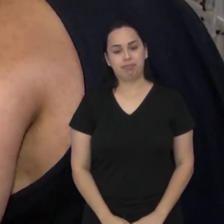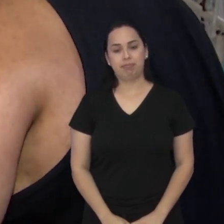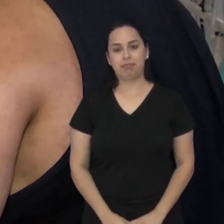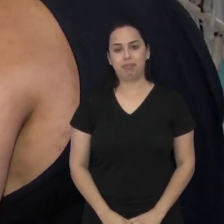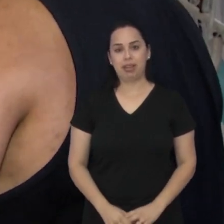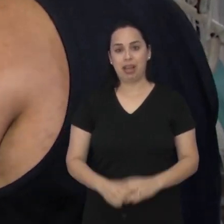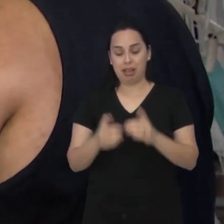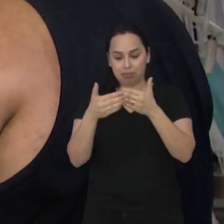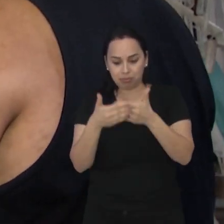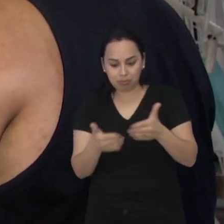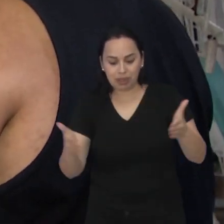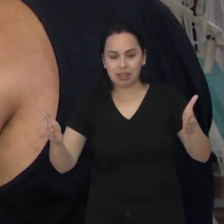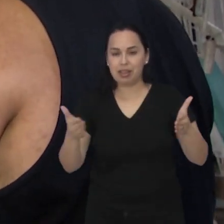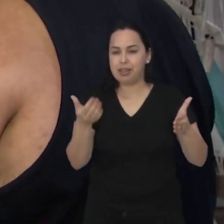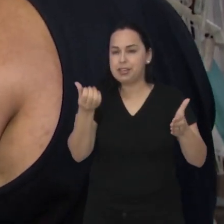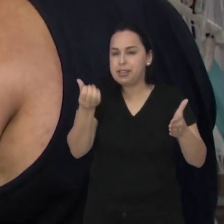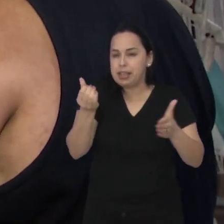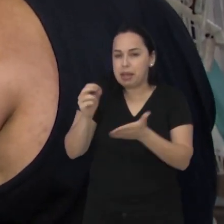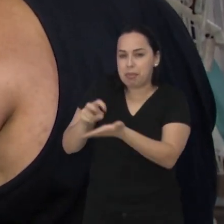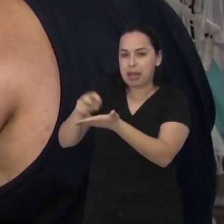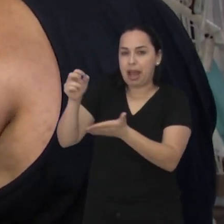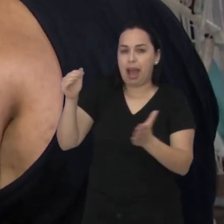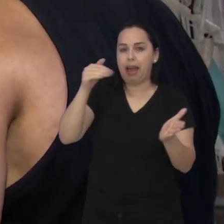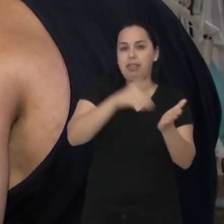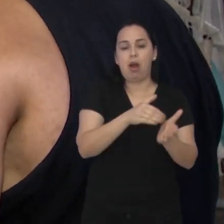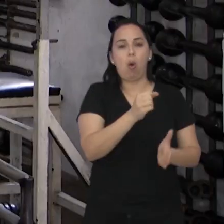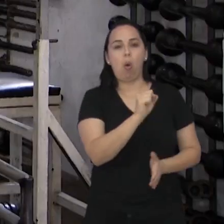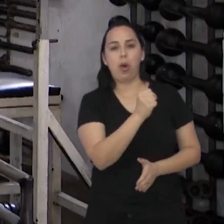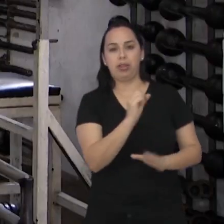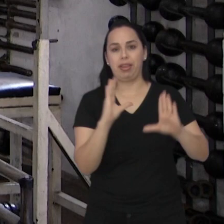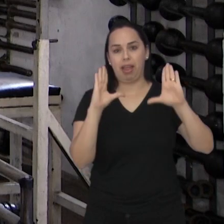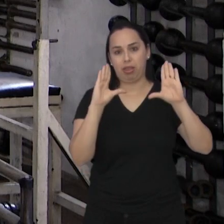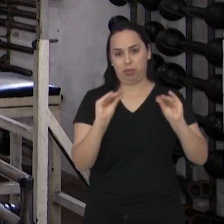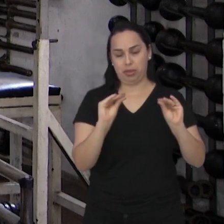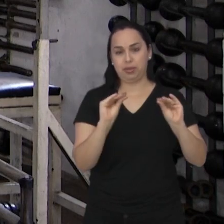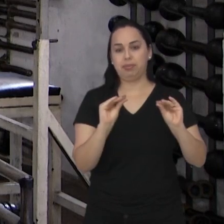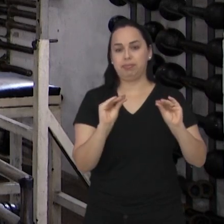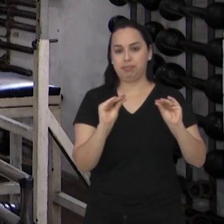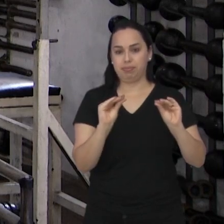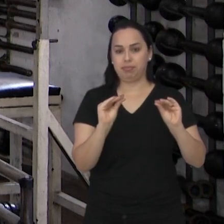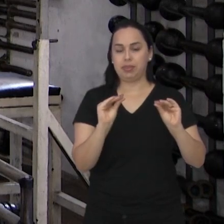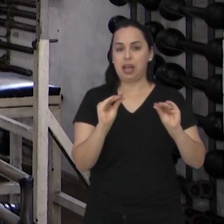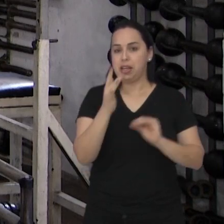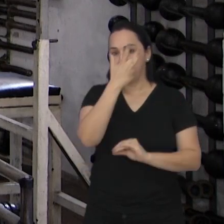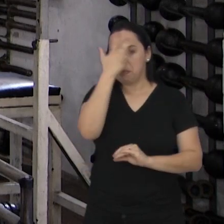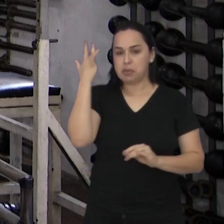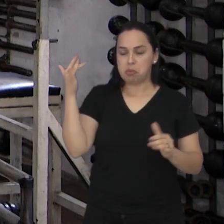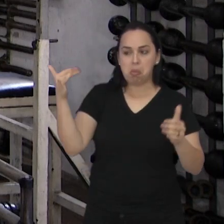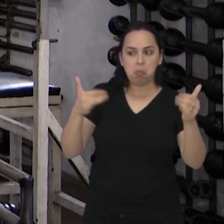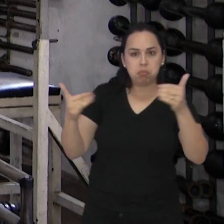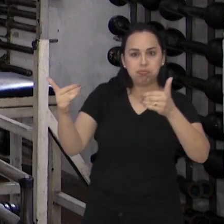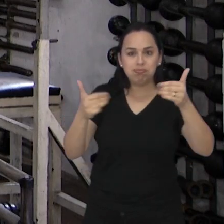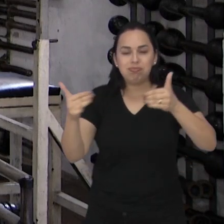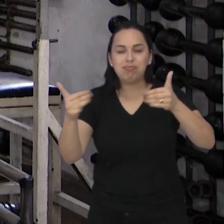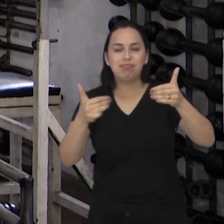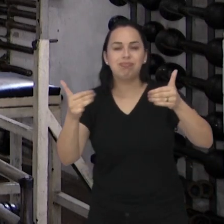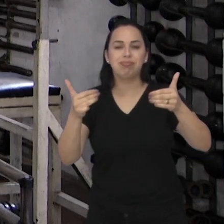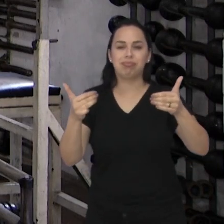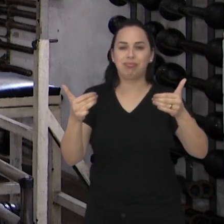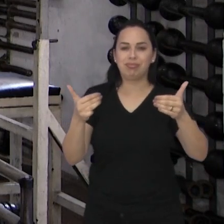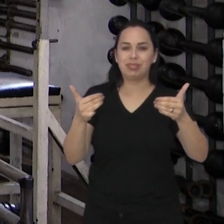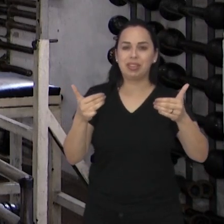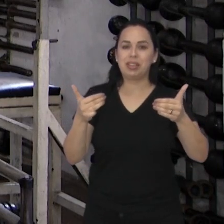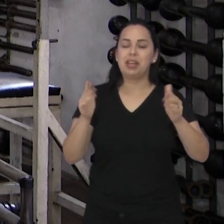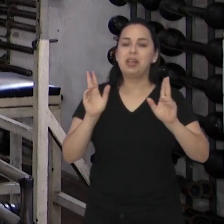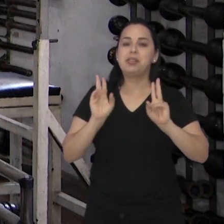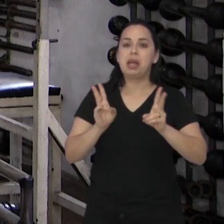Eu abro aqui às 6 horas da manhã, nós vamos até mais ou menos 8 horas da noite. E todas as pessoas que entram aqui,